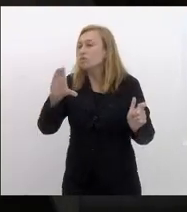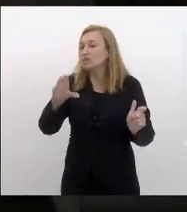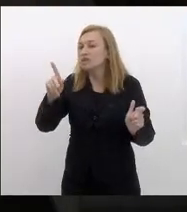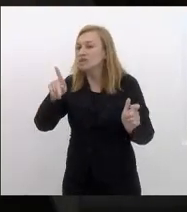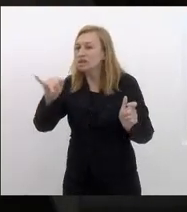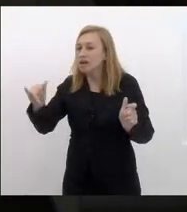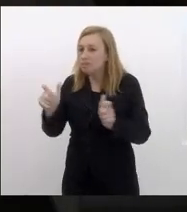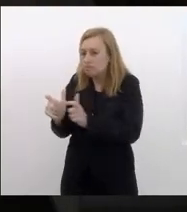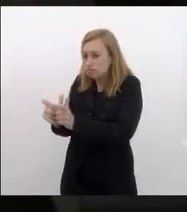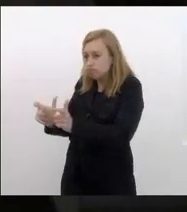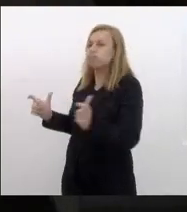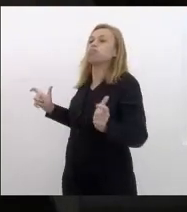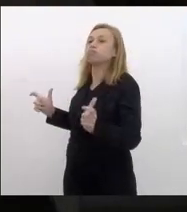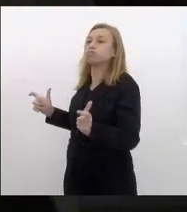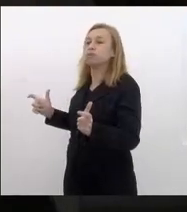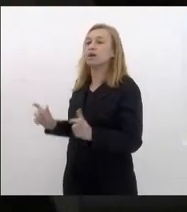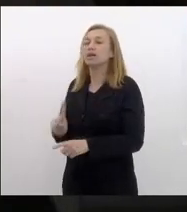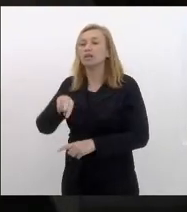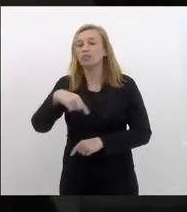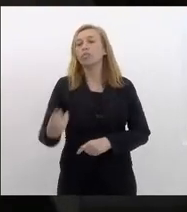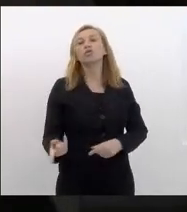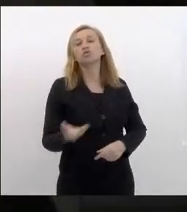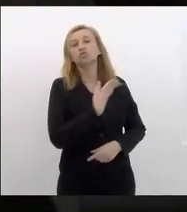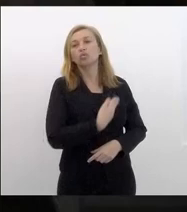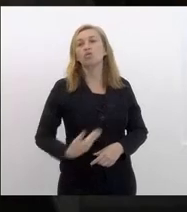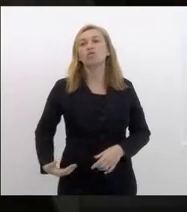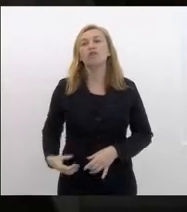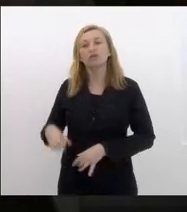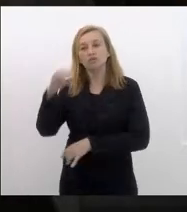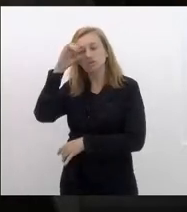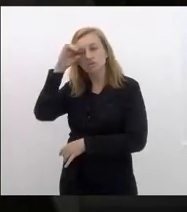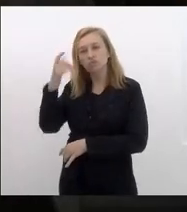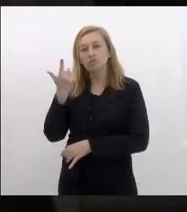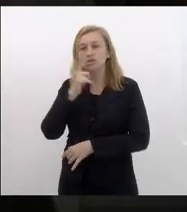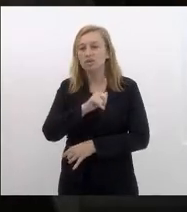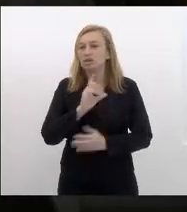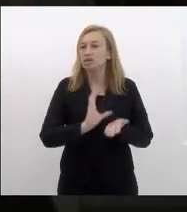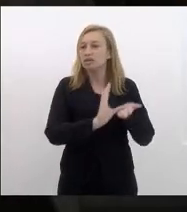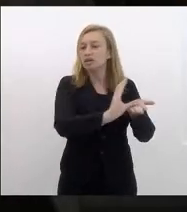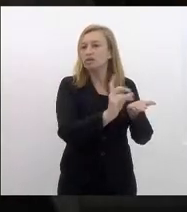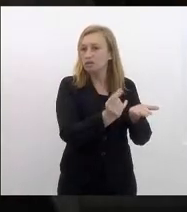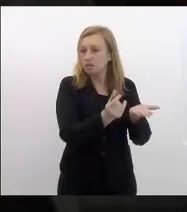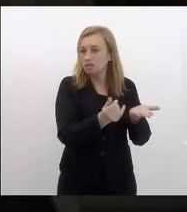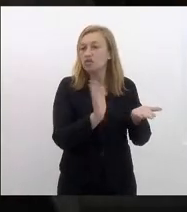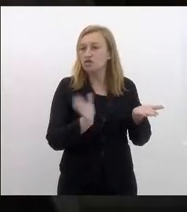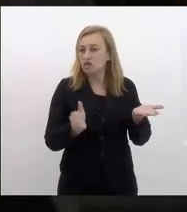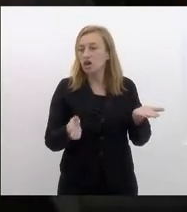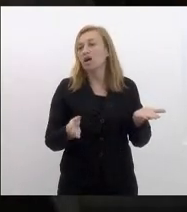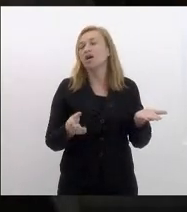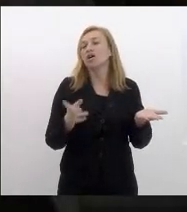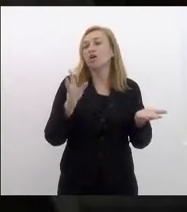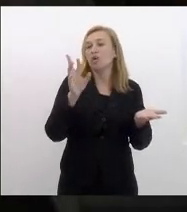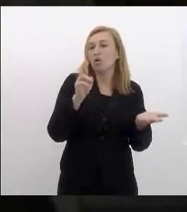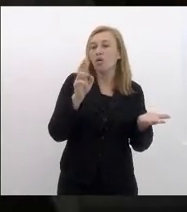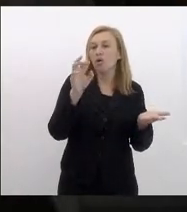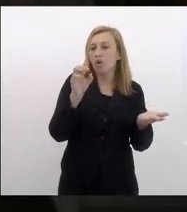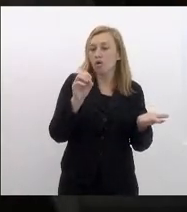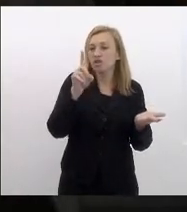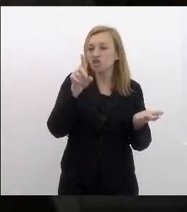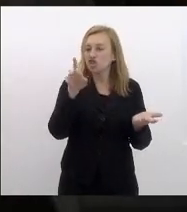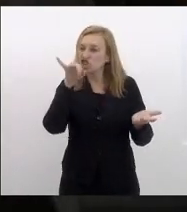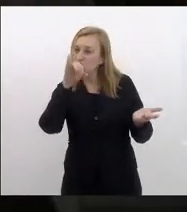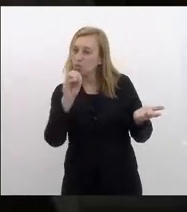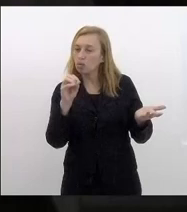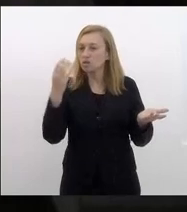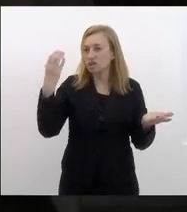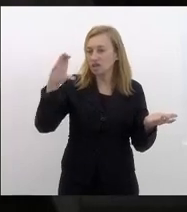depois disso no governo Dilma nós conseguimos recursos já foi no governo Rodrigo em Niterói conseguimos recursos para